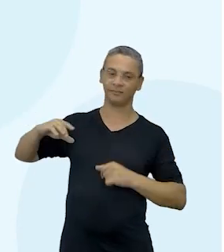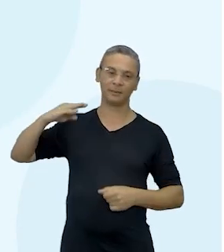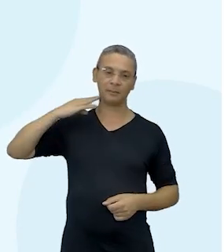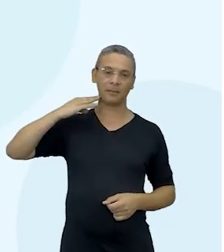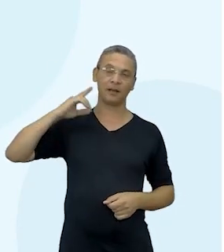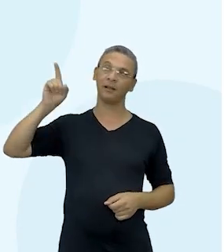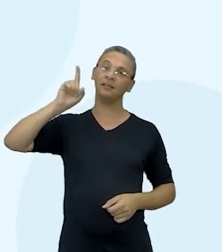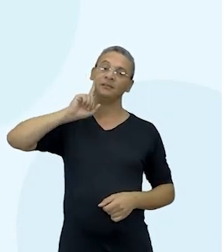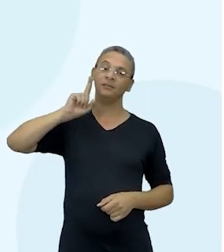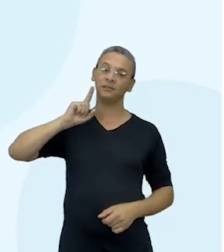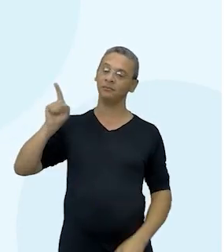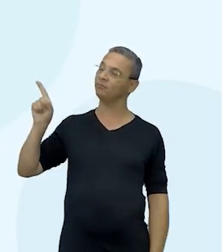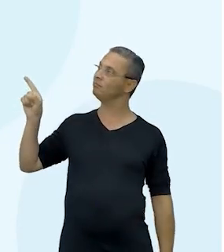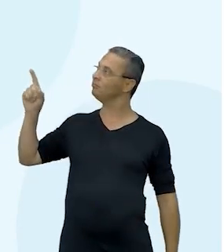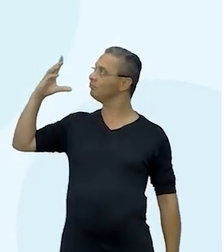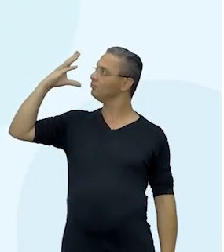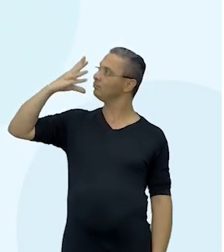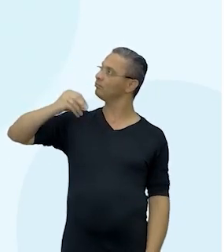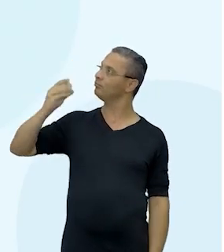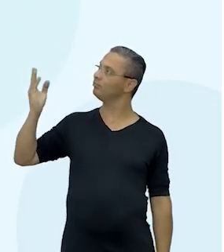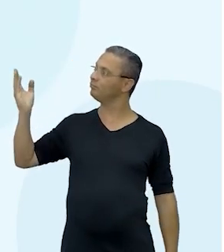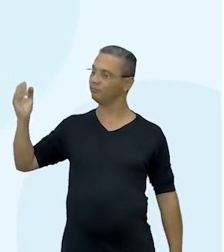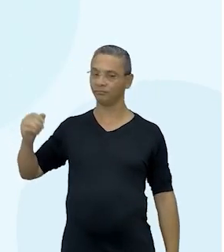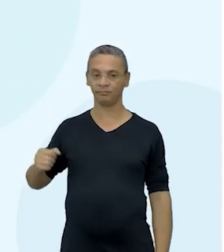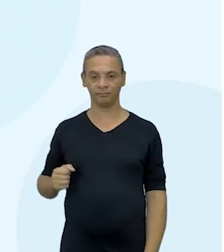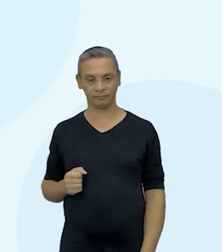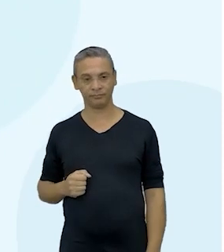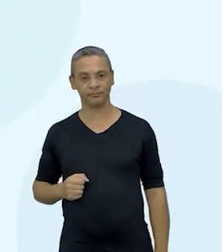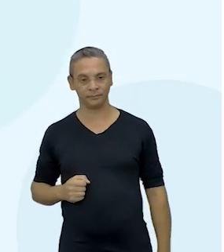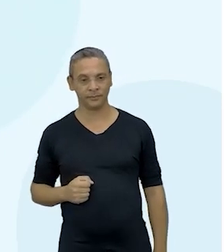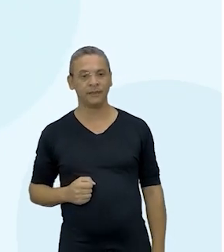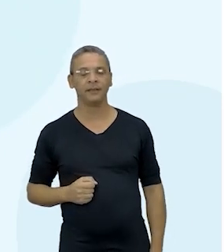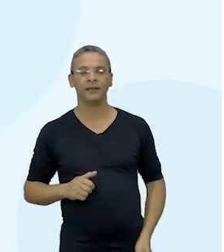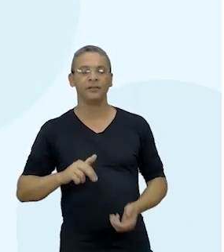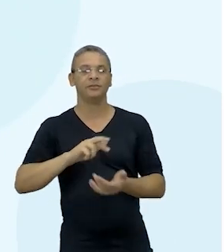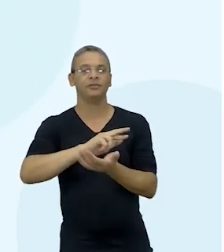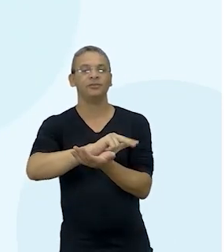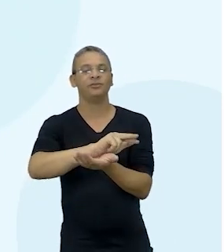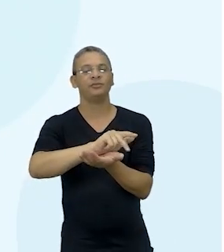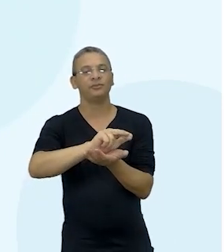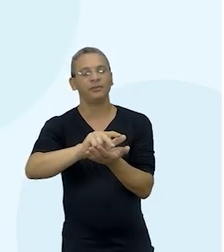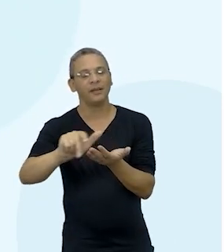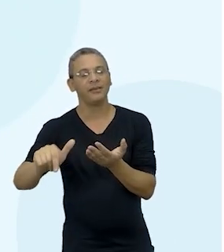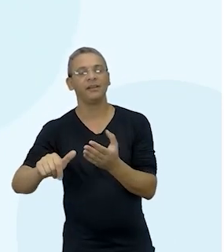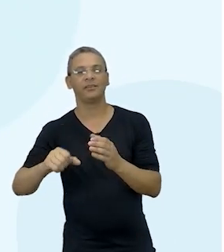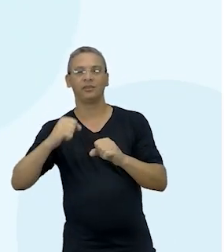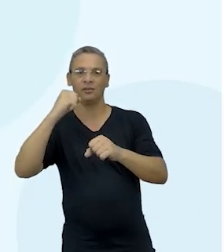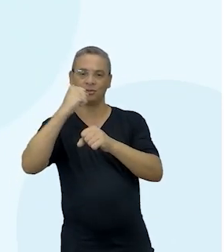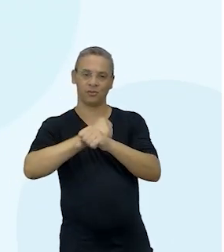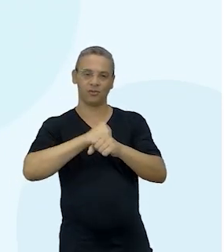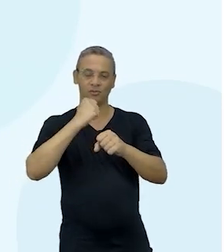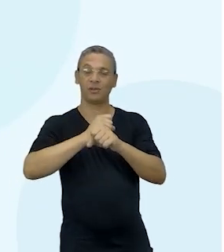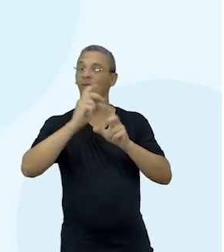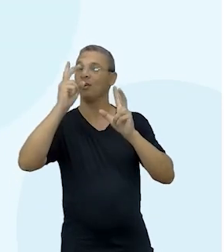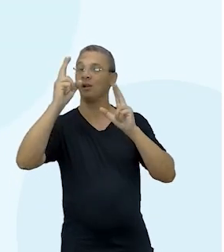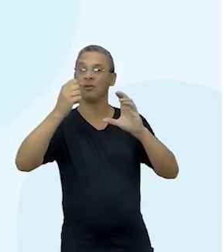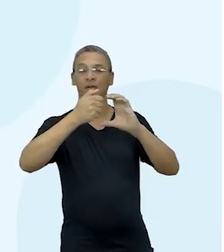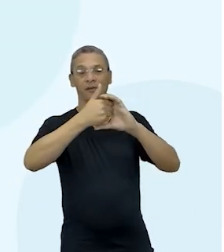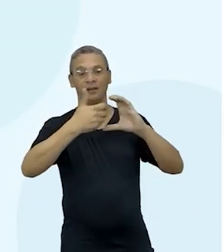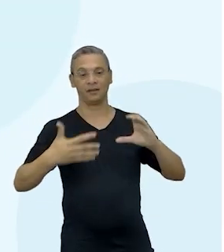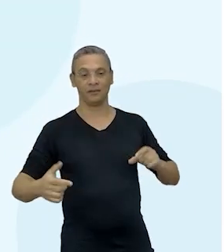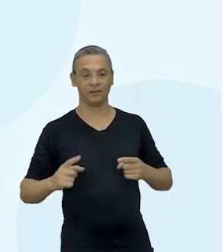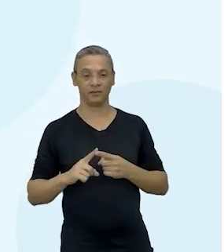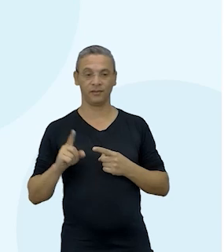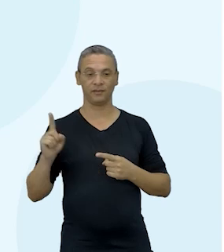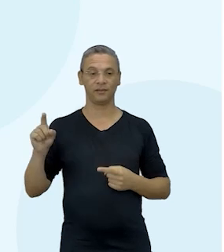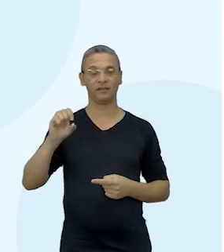Manhattan. Olha lá que bonitão que ele é, né? Olha lá. Então, existem outras construções com características tão interessantes quanto, por exemplo, o